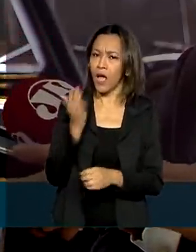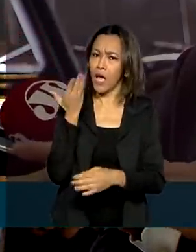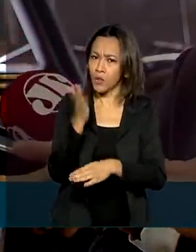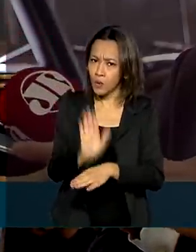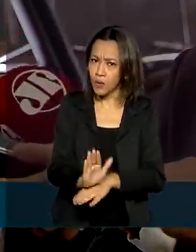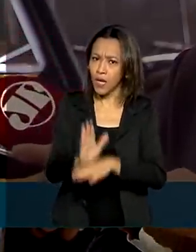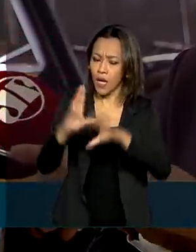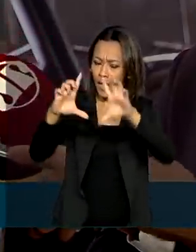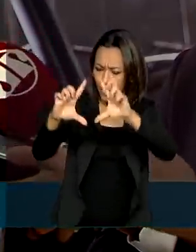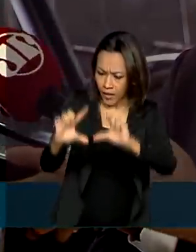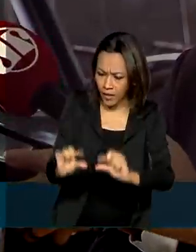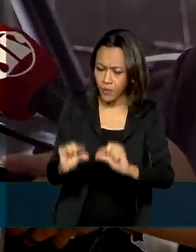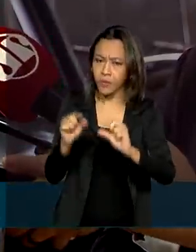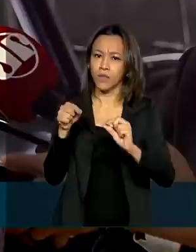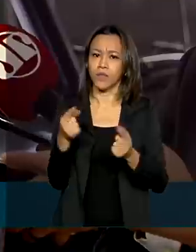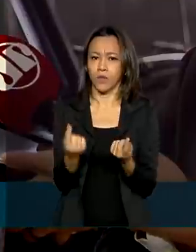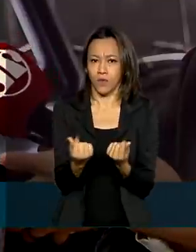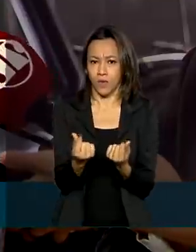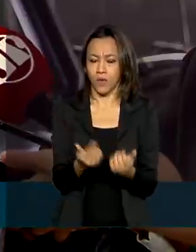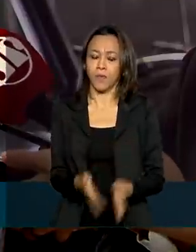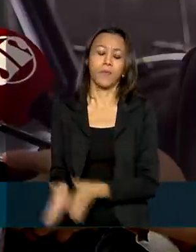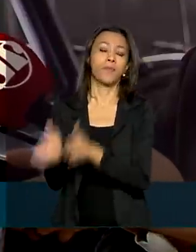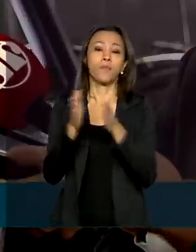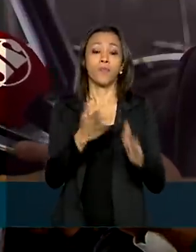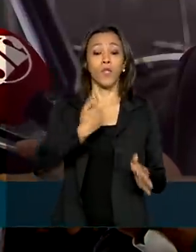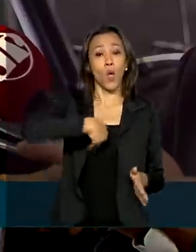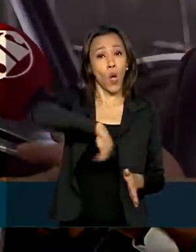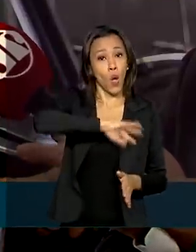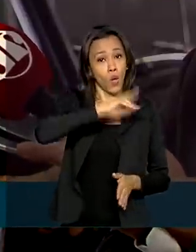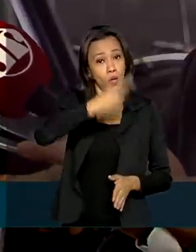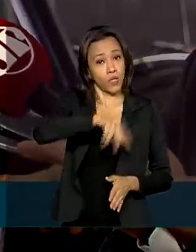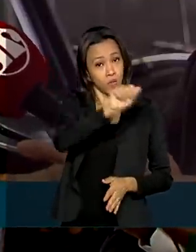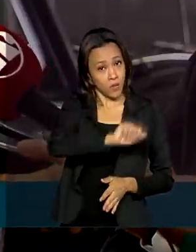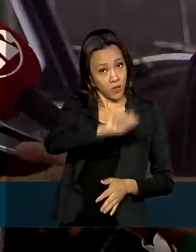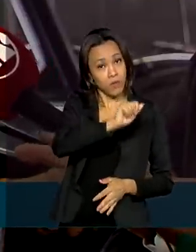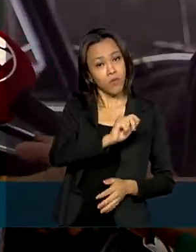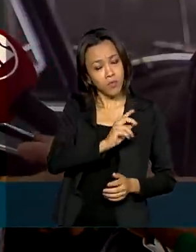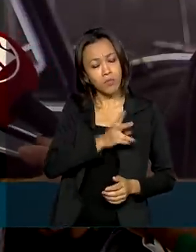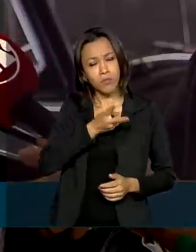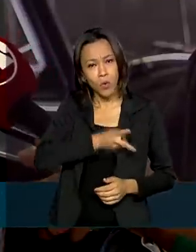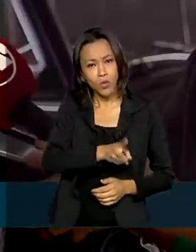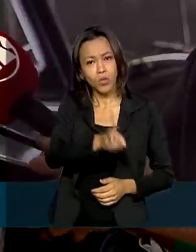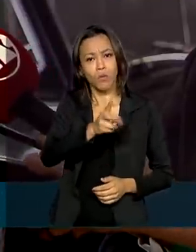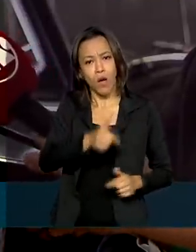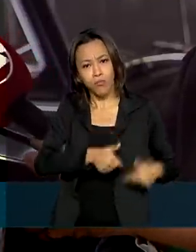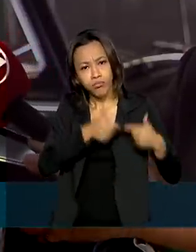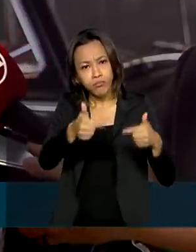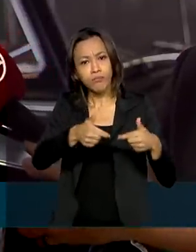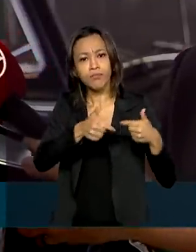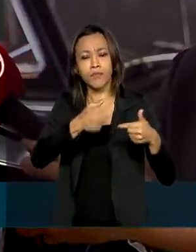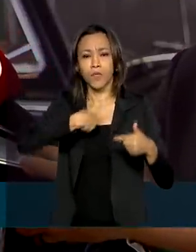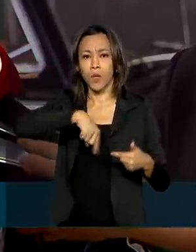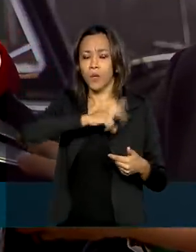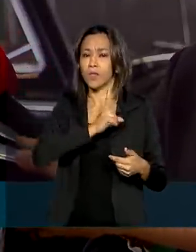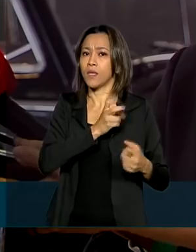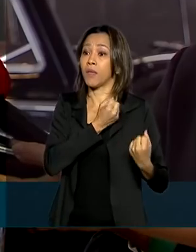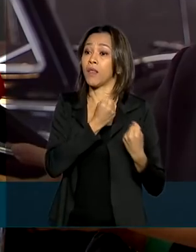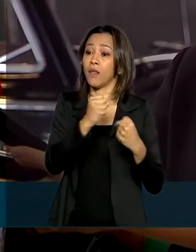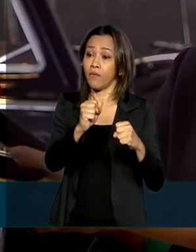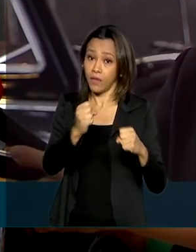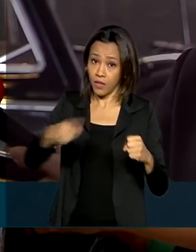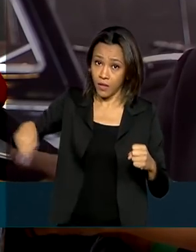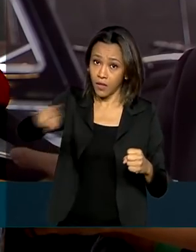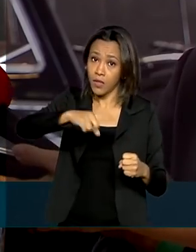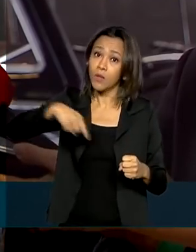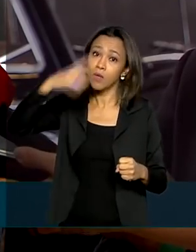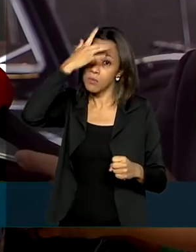preço. Do nosso lado, nós já vamos continuar fazendo a nossa parte. Nós sempre defendemos os consumidores,